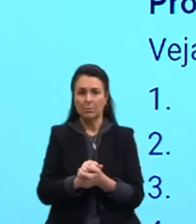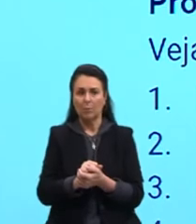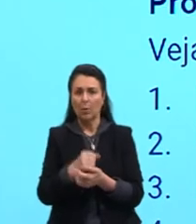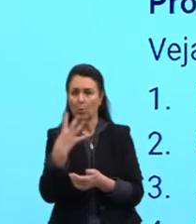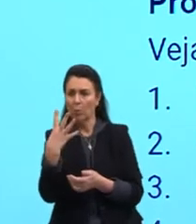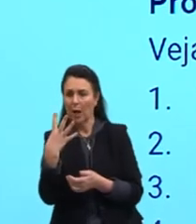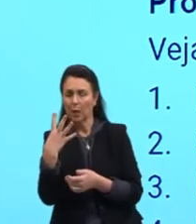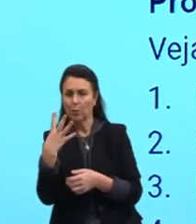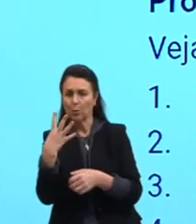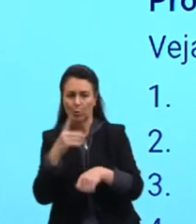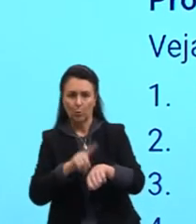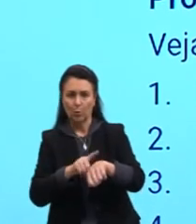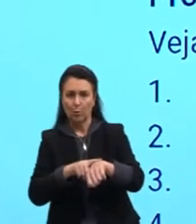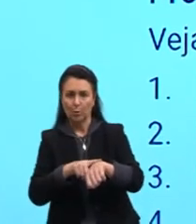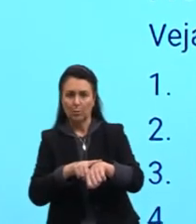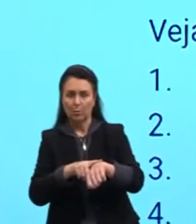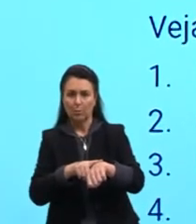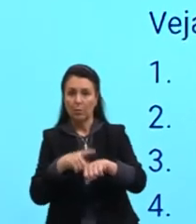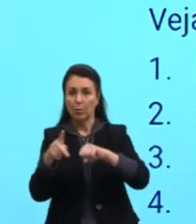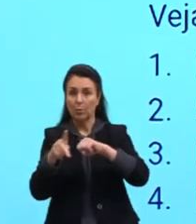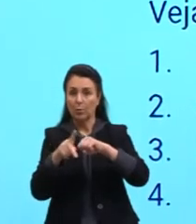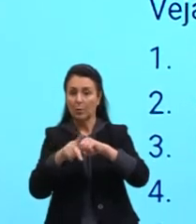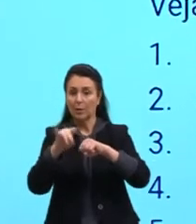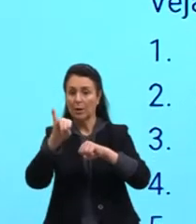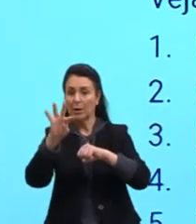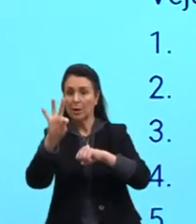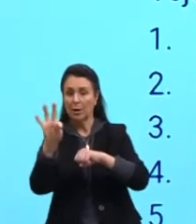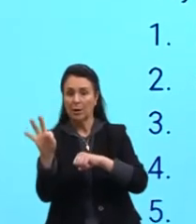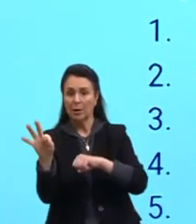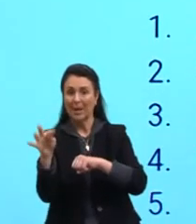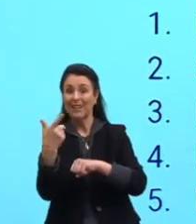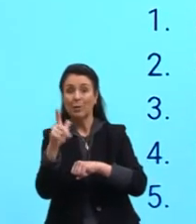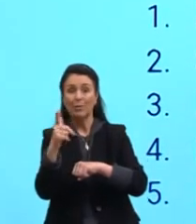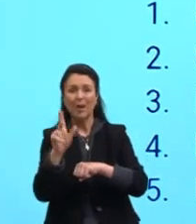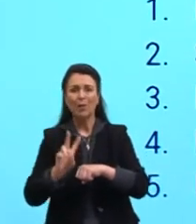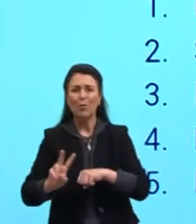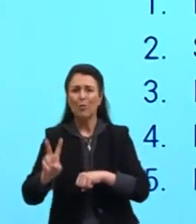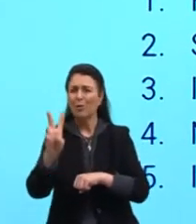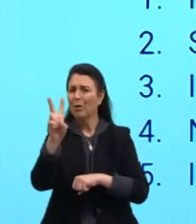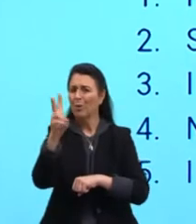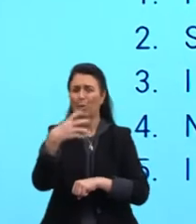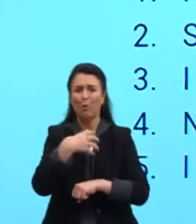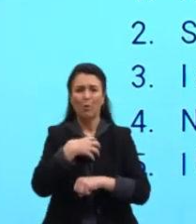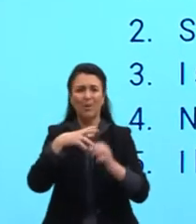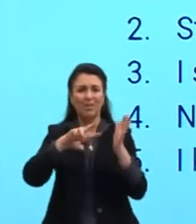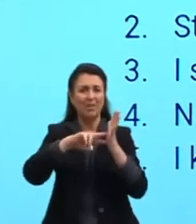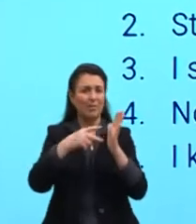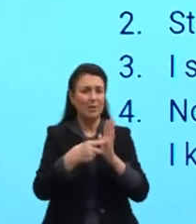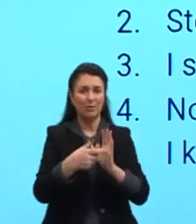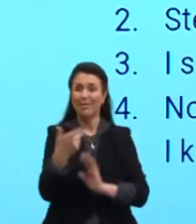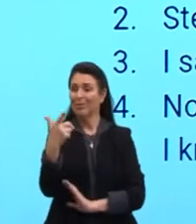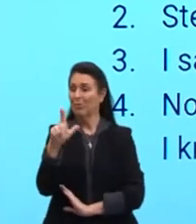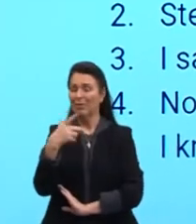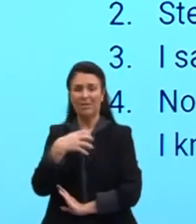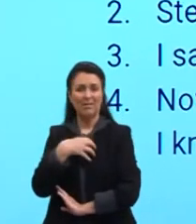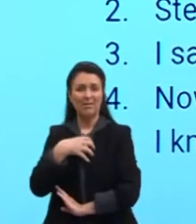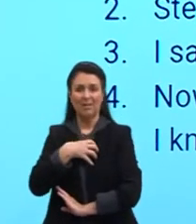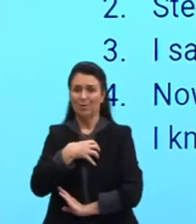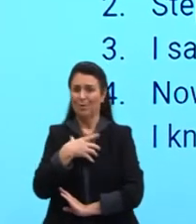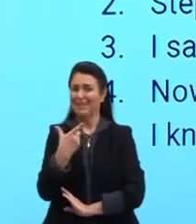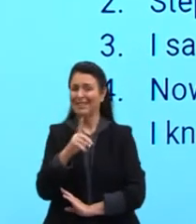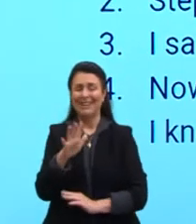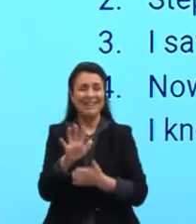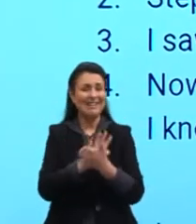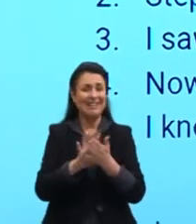horas. Certo? O pronome it não tem valor semântico, não tem sentido. Semântico é sentido, não tem um significado mais